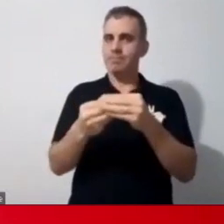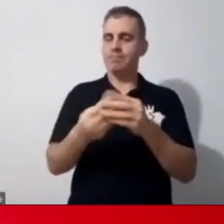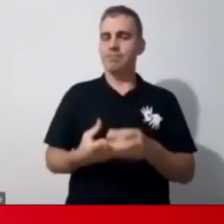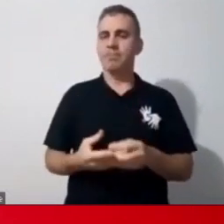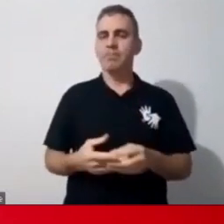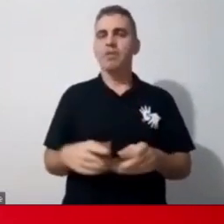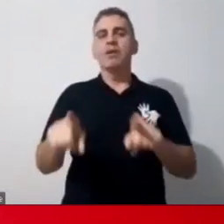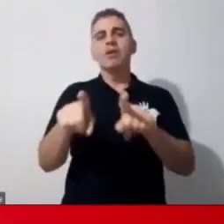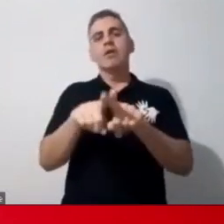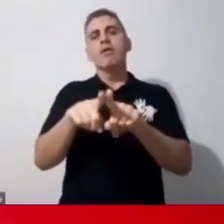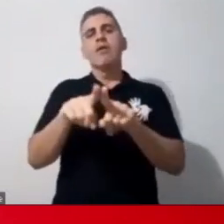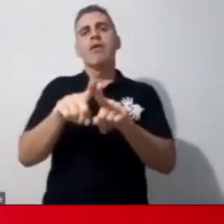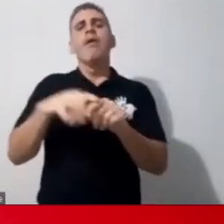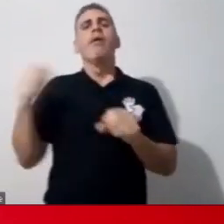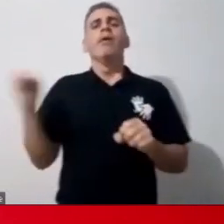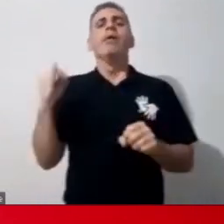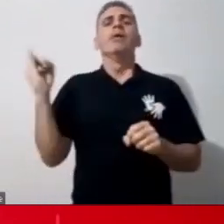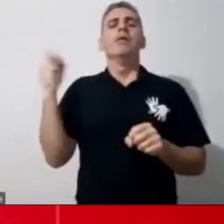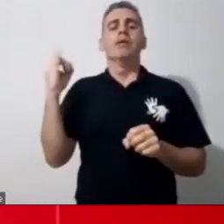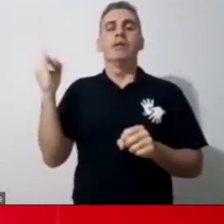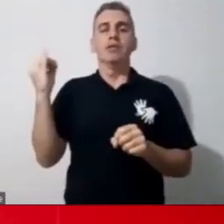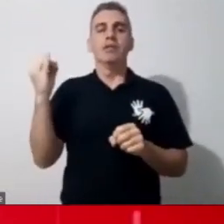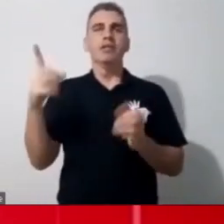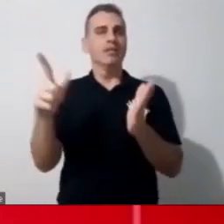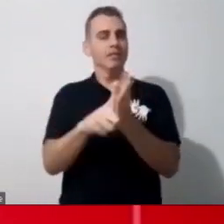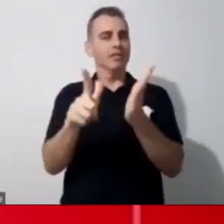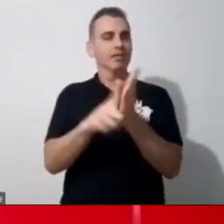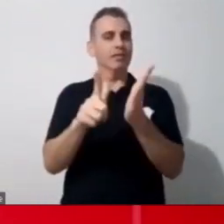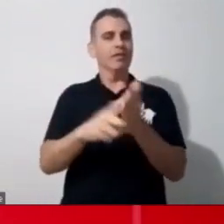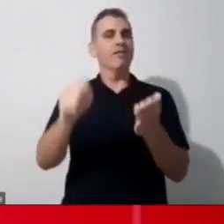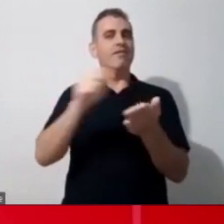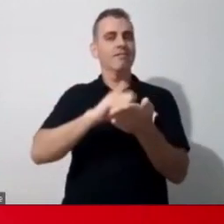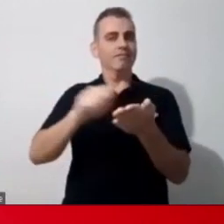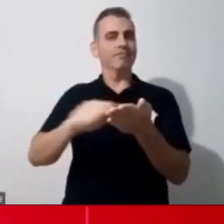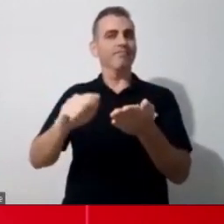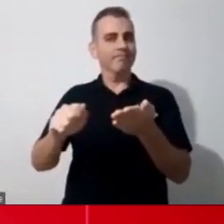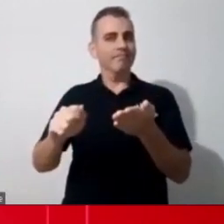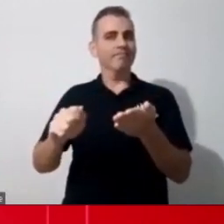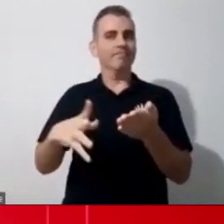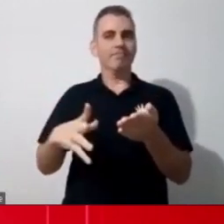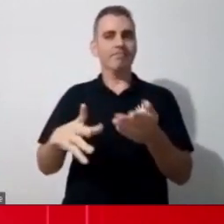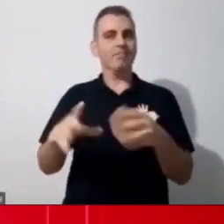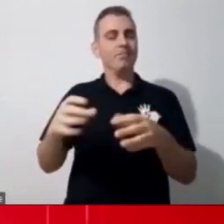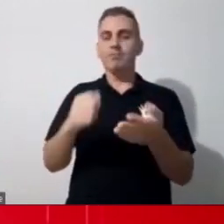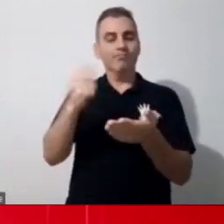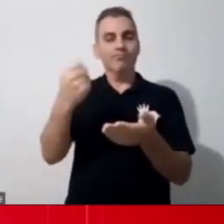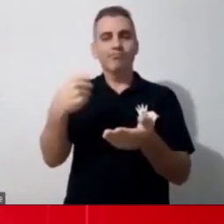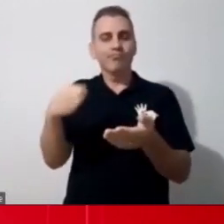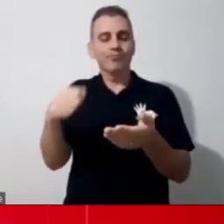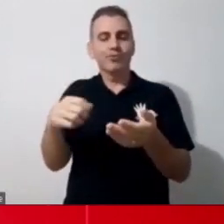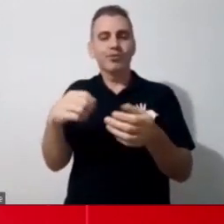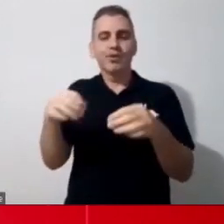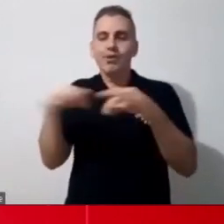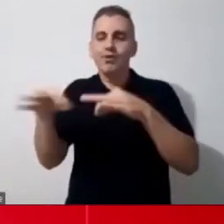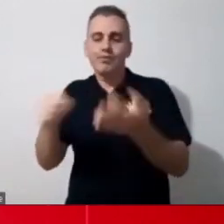uma coisa bem importante, assim, é sair do papel, né? A gente não precisa do planejamento no papel. A gente tem a